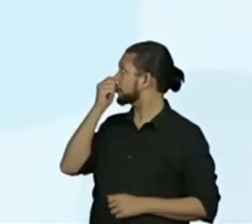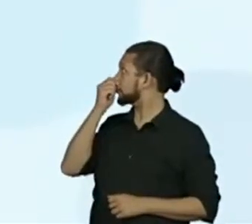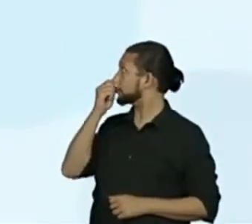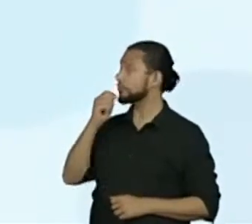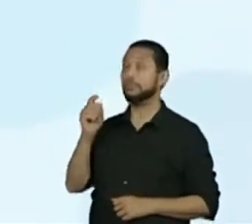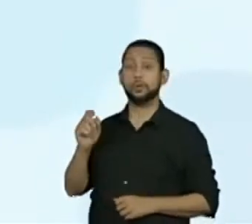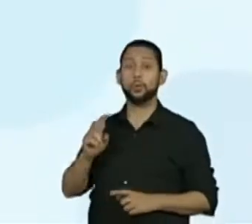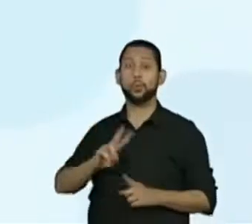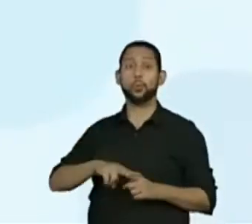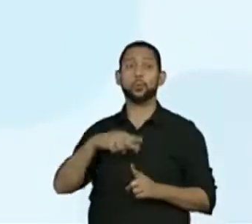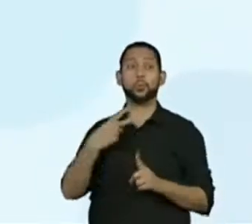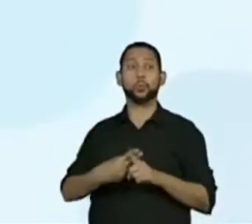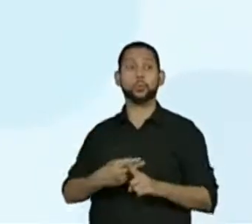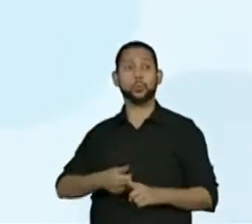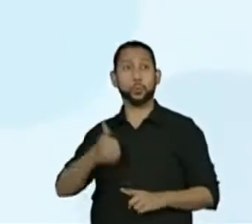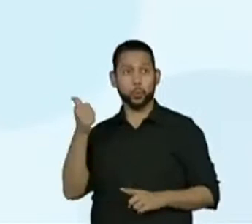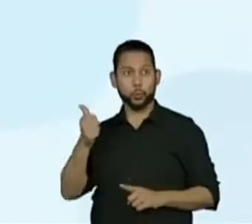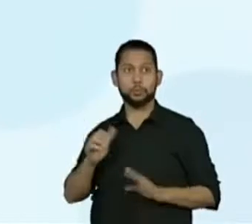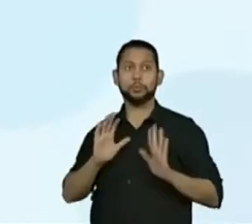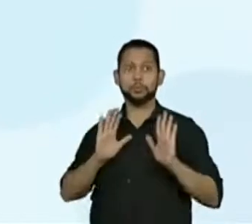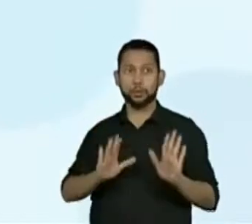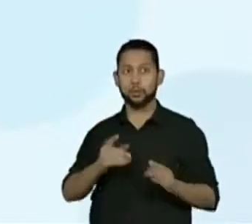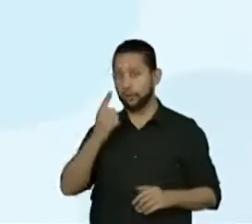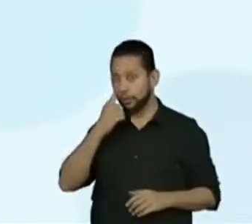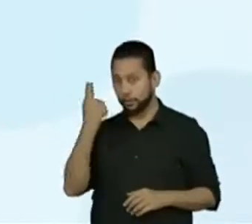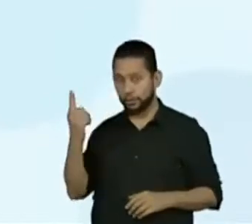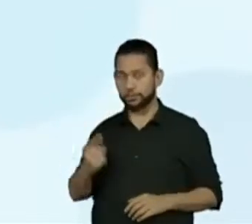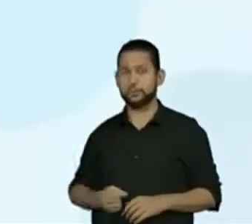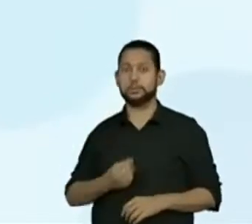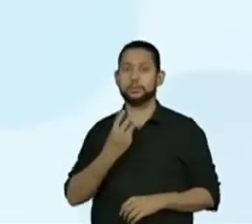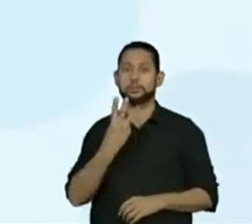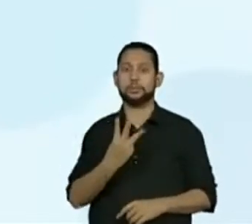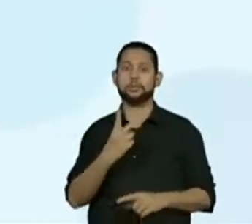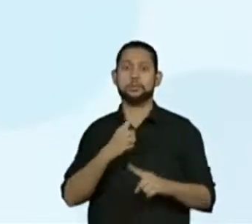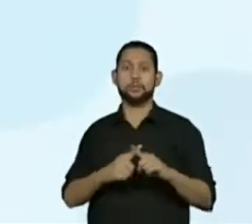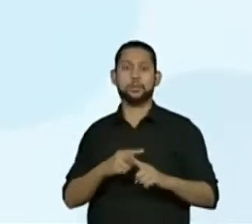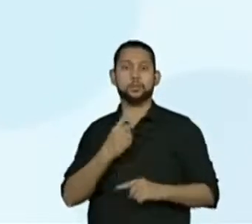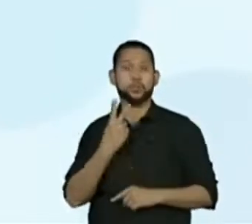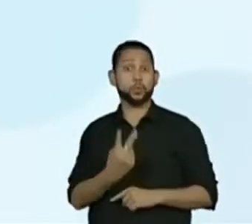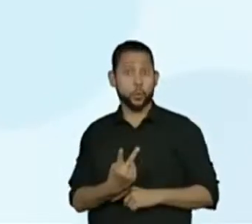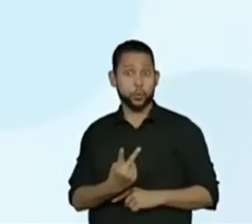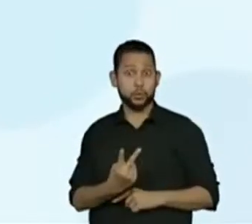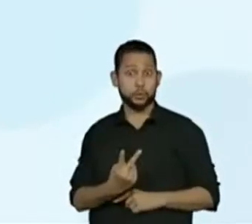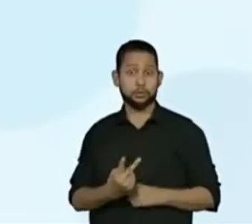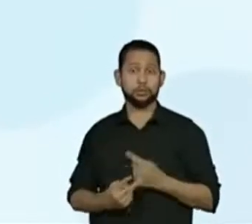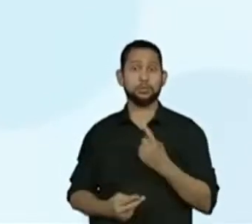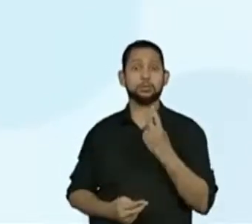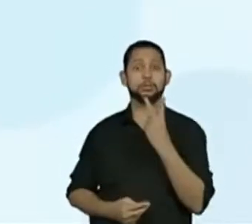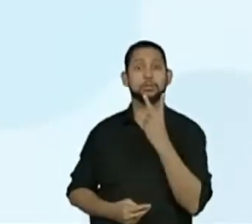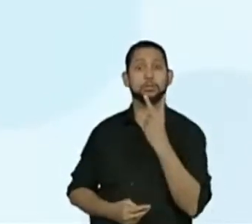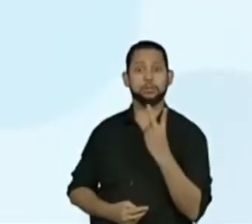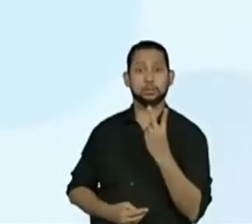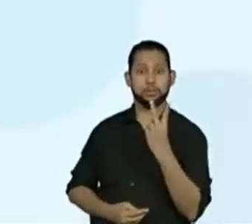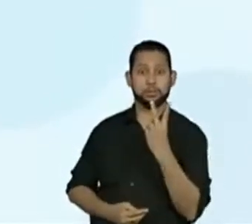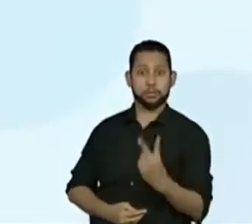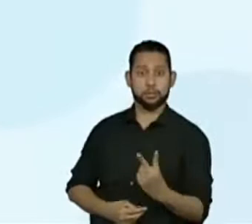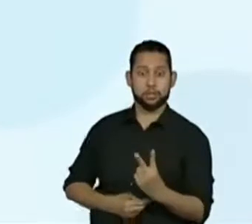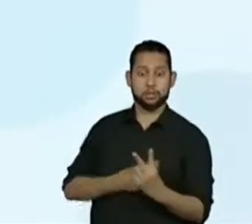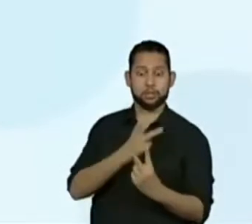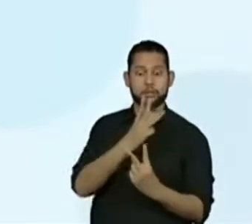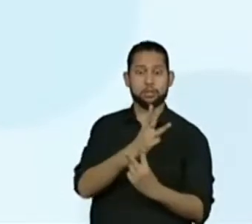O dobro da receita. Então, 3 vezes 2, que é a quantidade de ovos. O 3